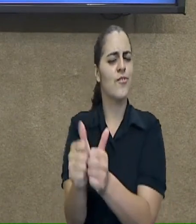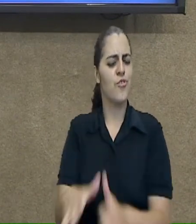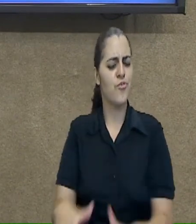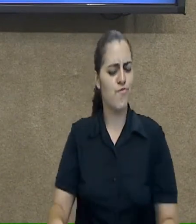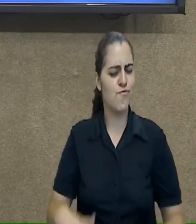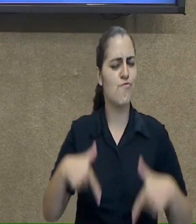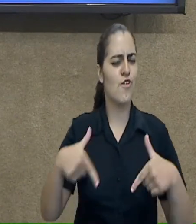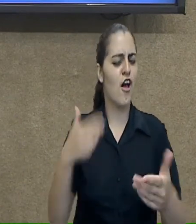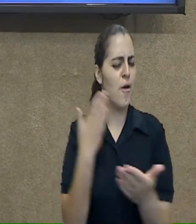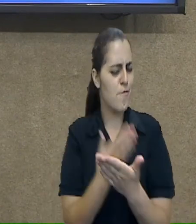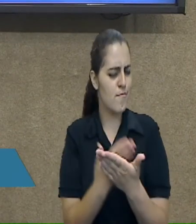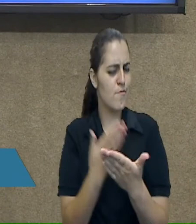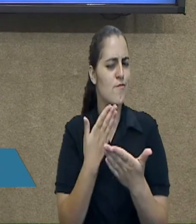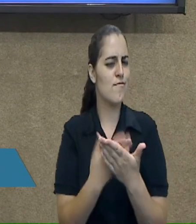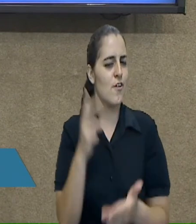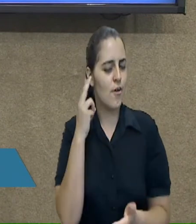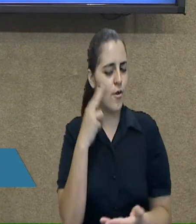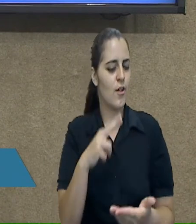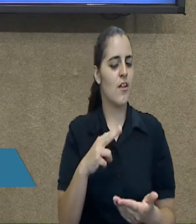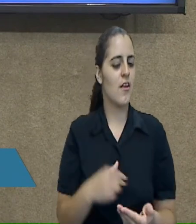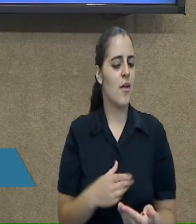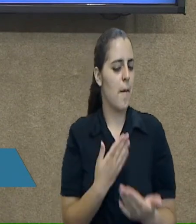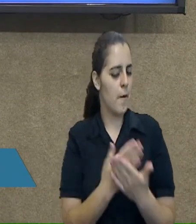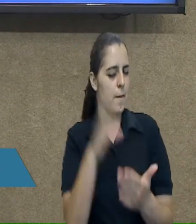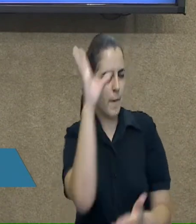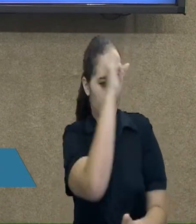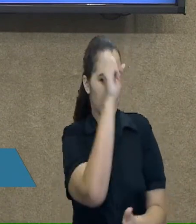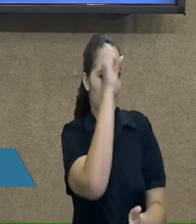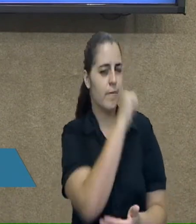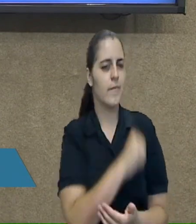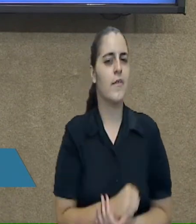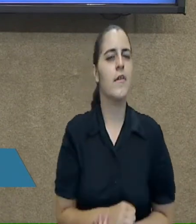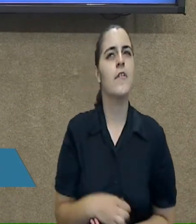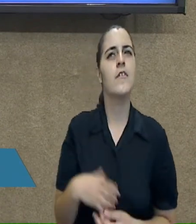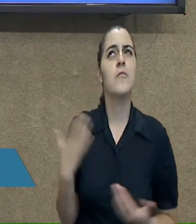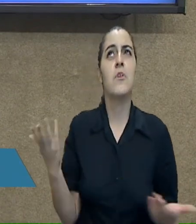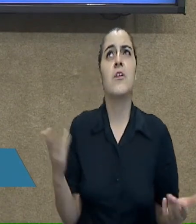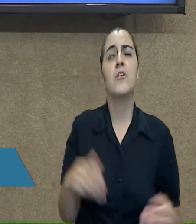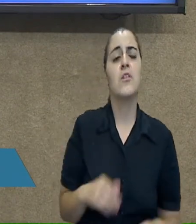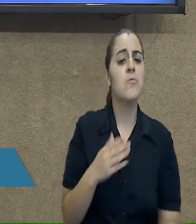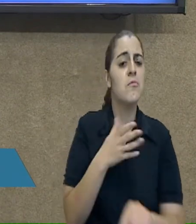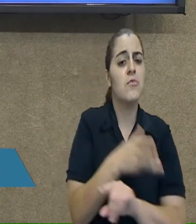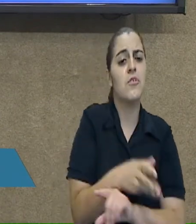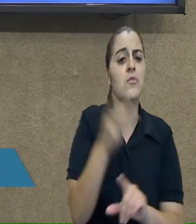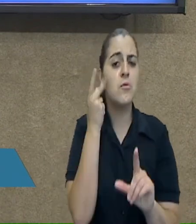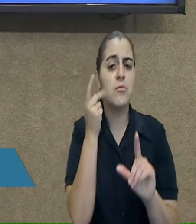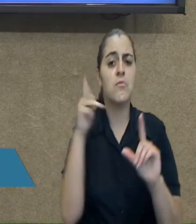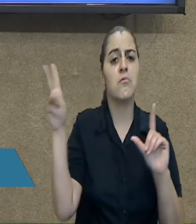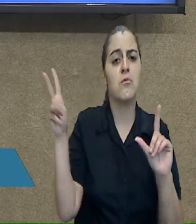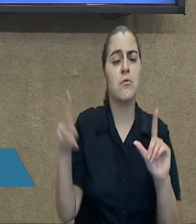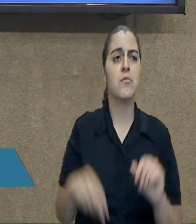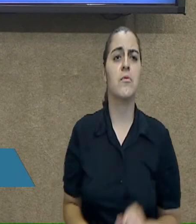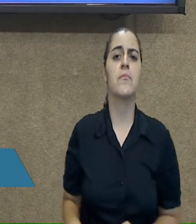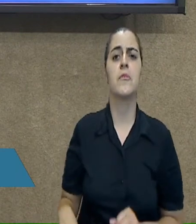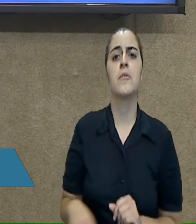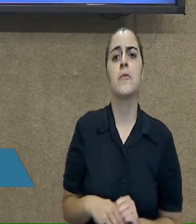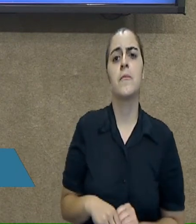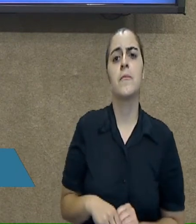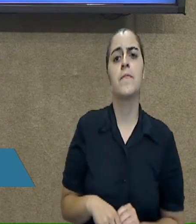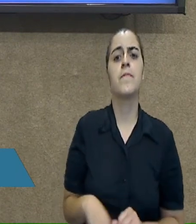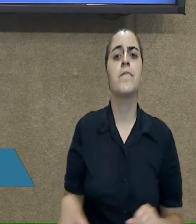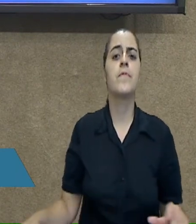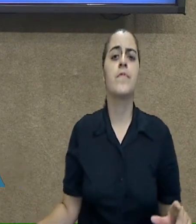entusiasmo, com o seu olhar de estudante. E para quem ainda não acessou as atividades da plataforma